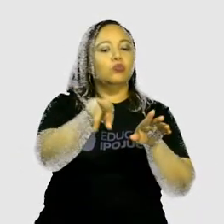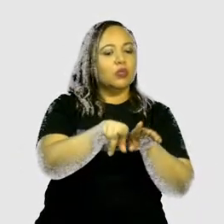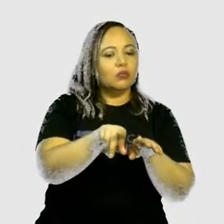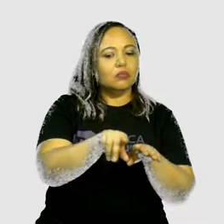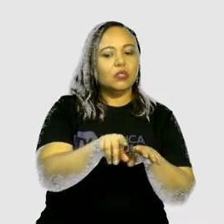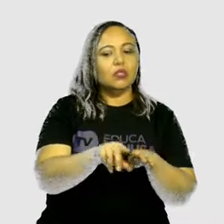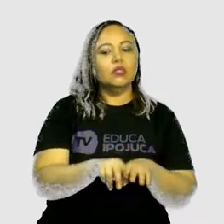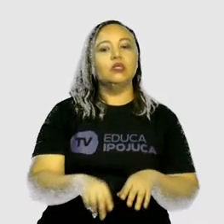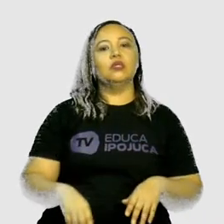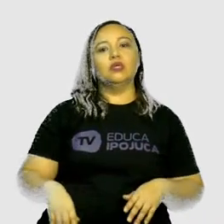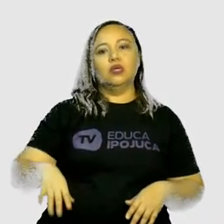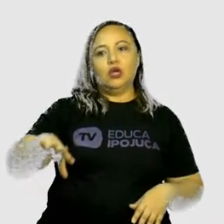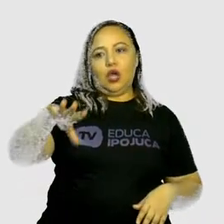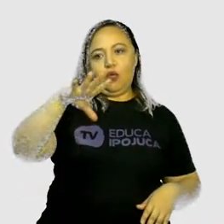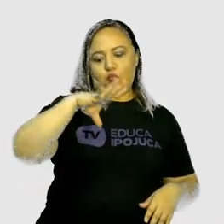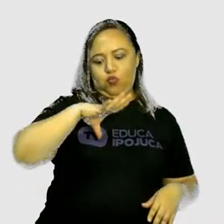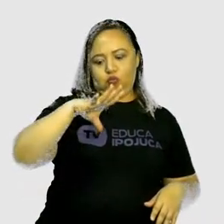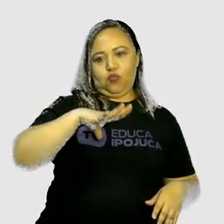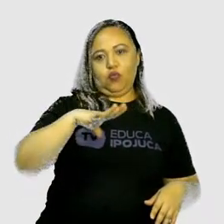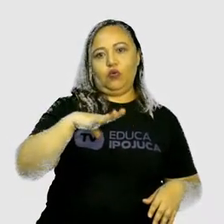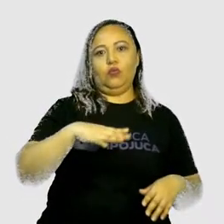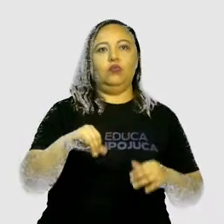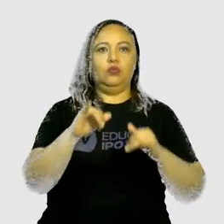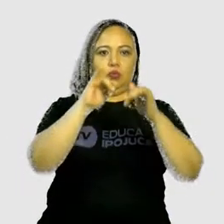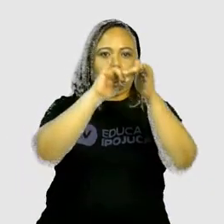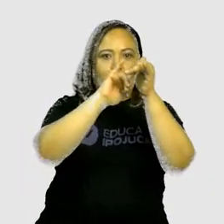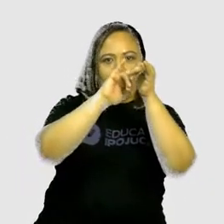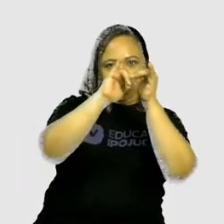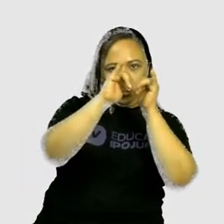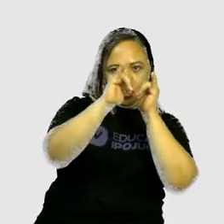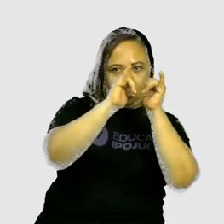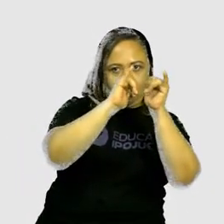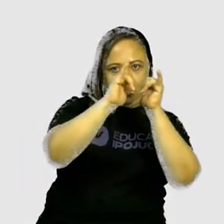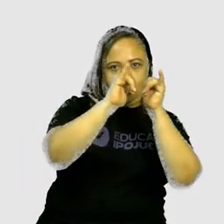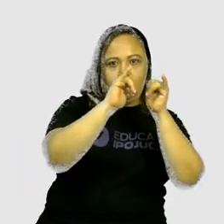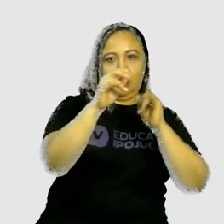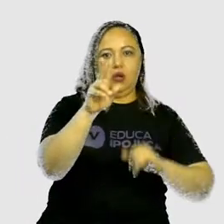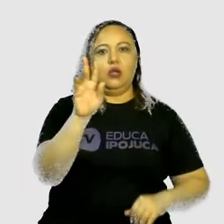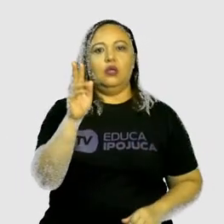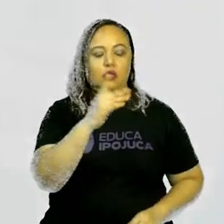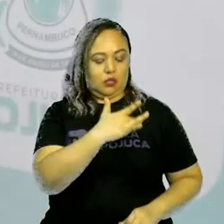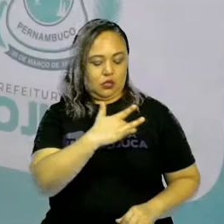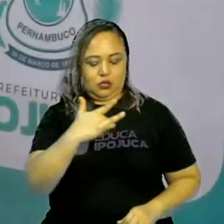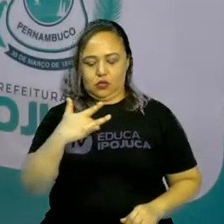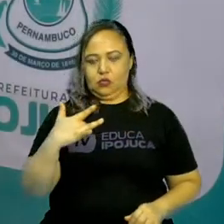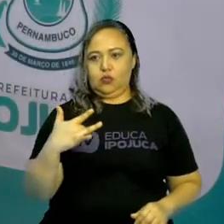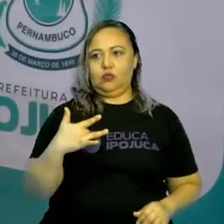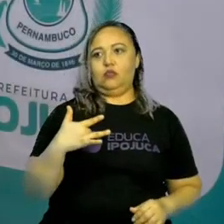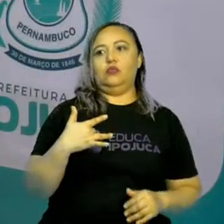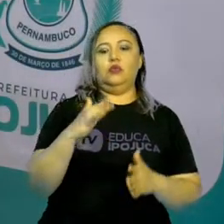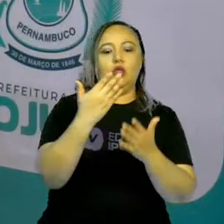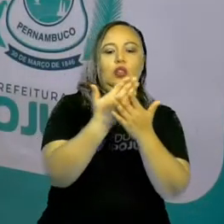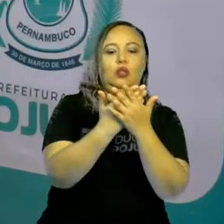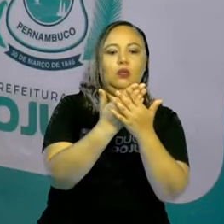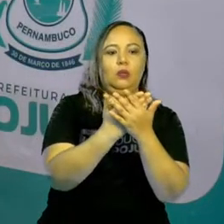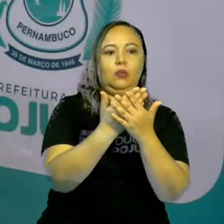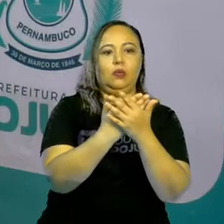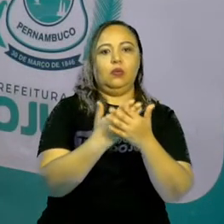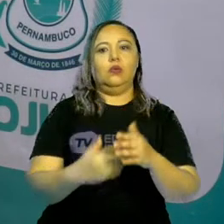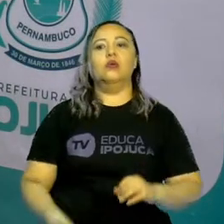essenciais, como eletricidade, saúde, educação, saneamento